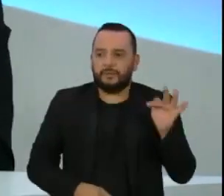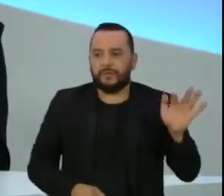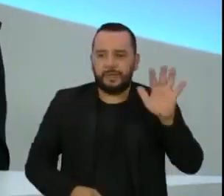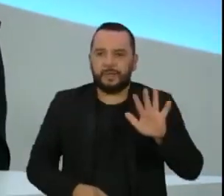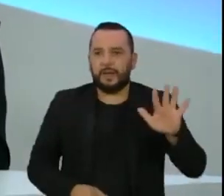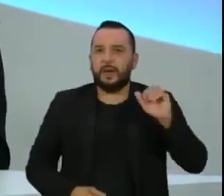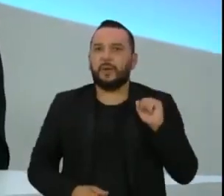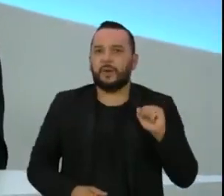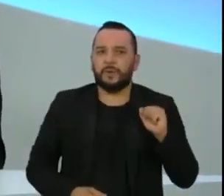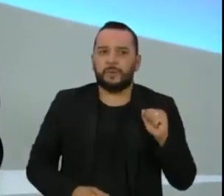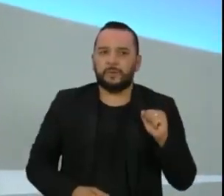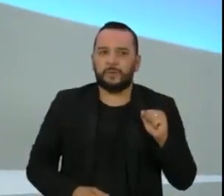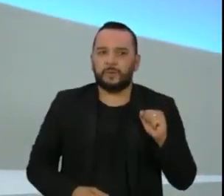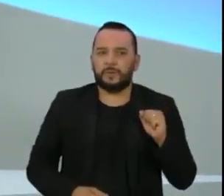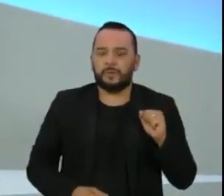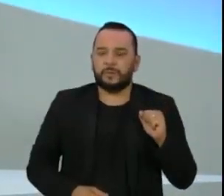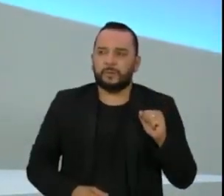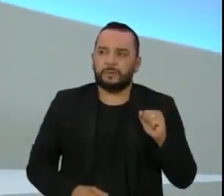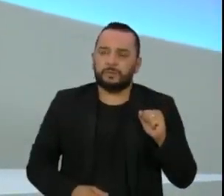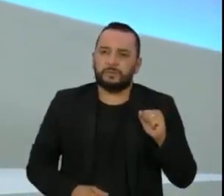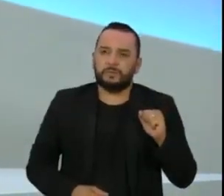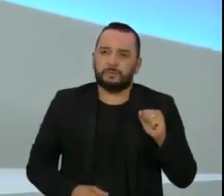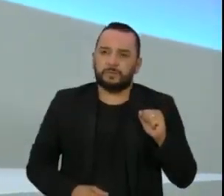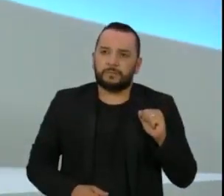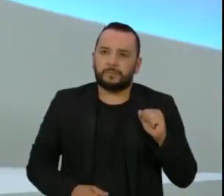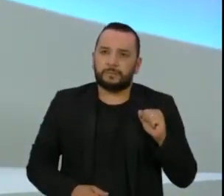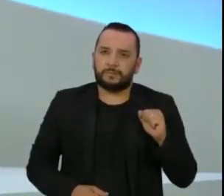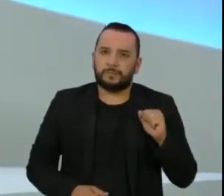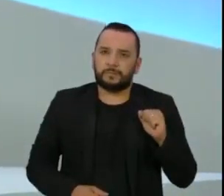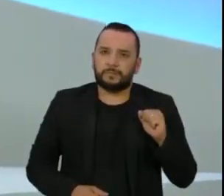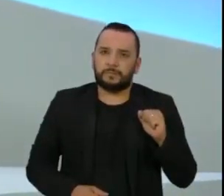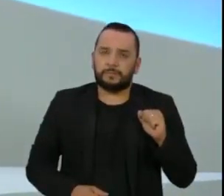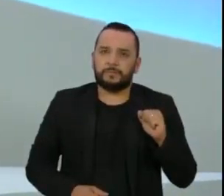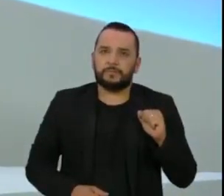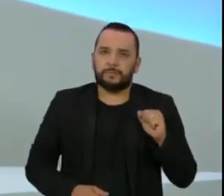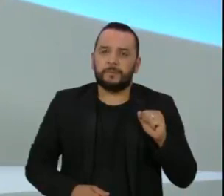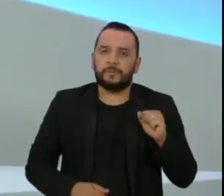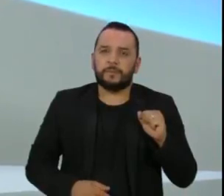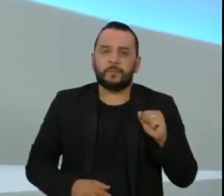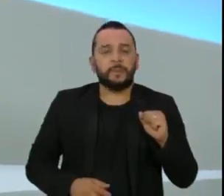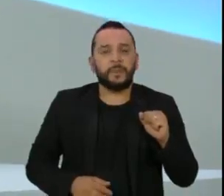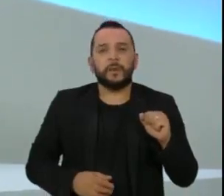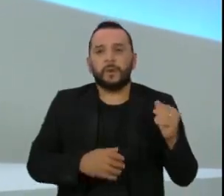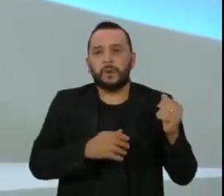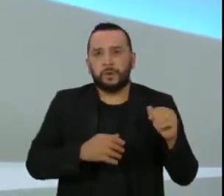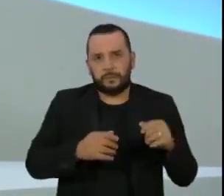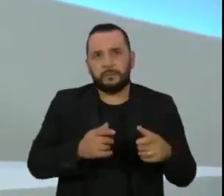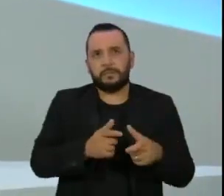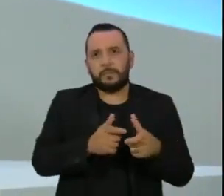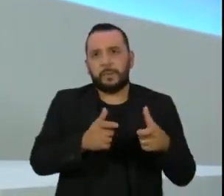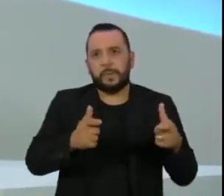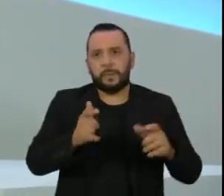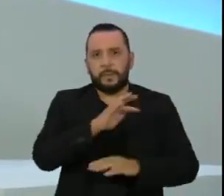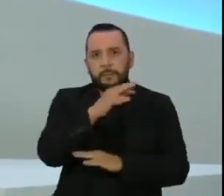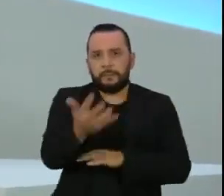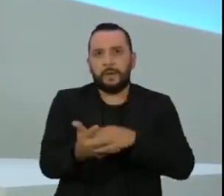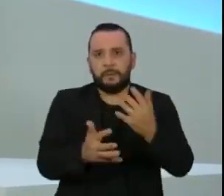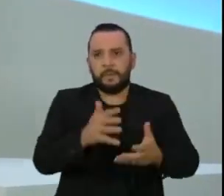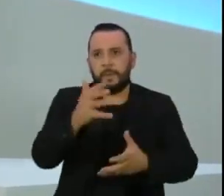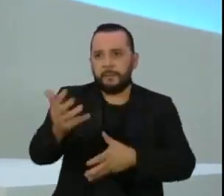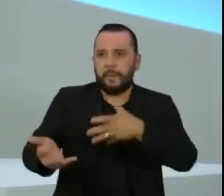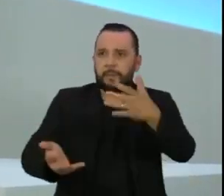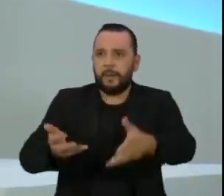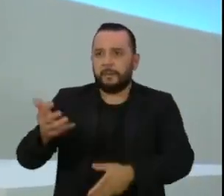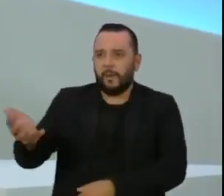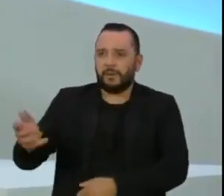no aumento enorme, considerável,